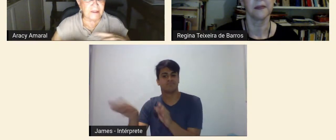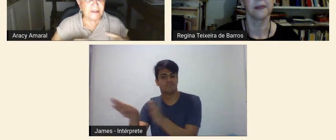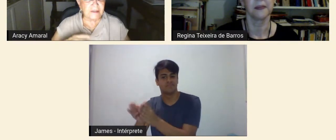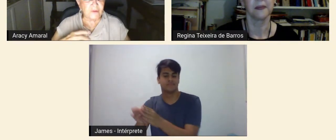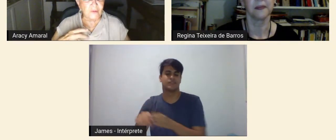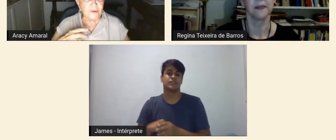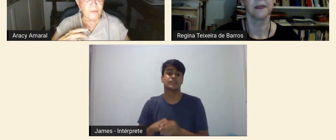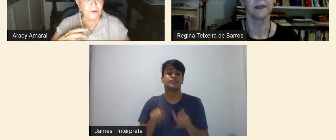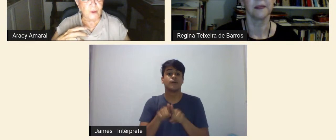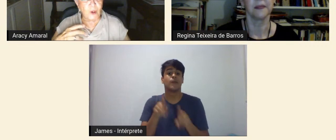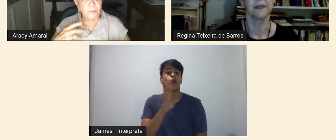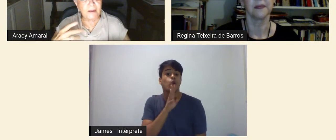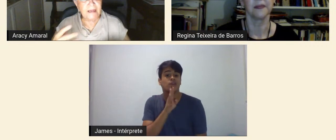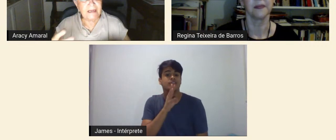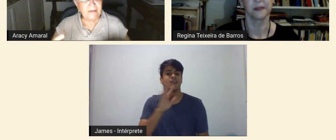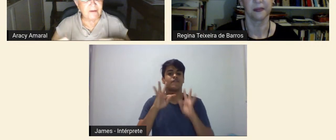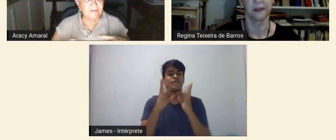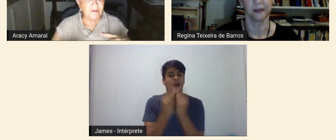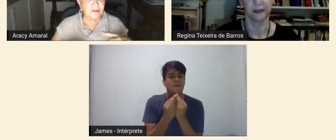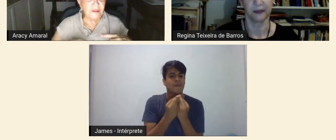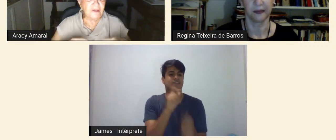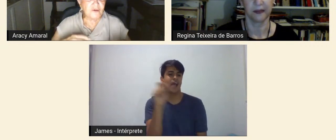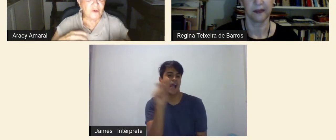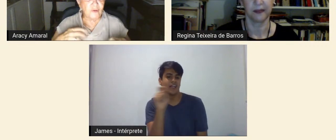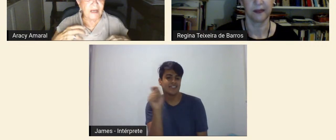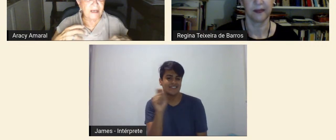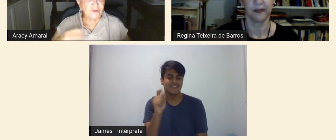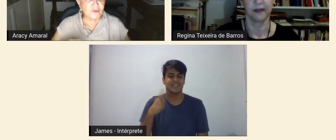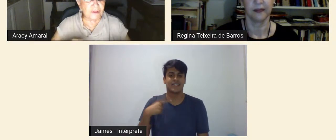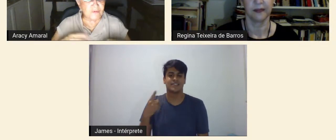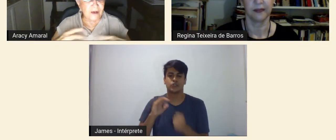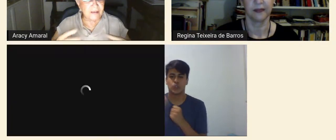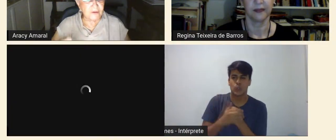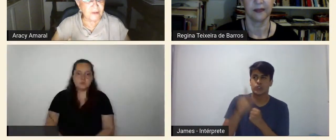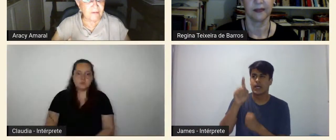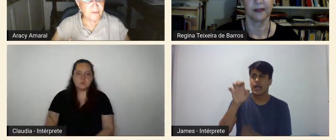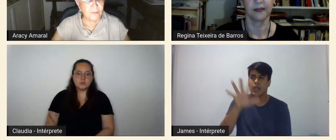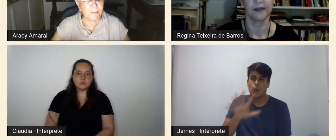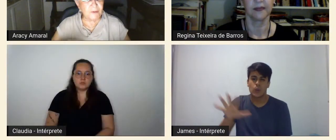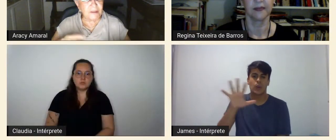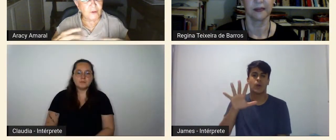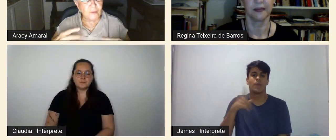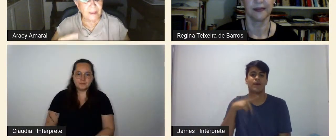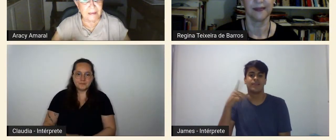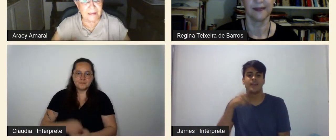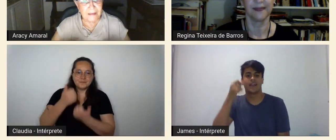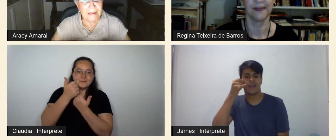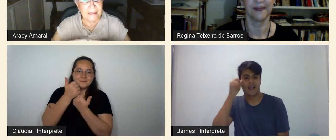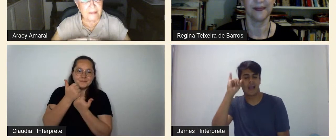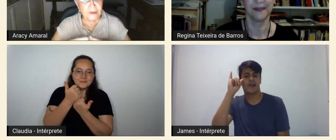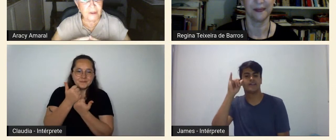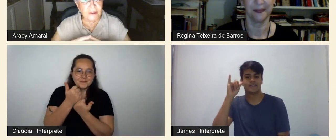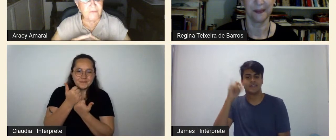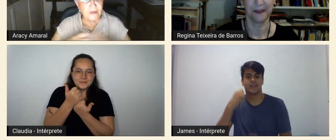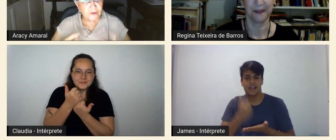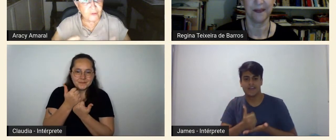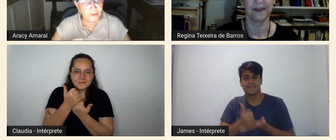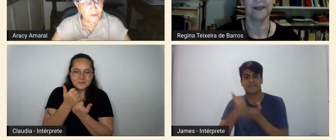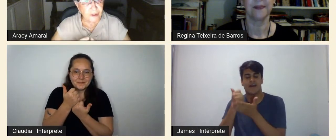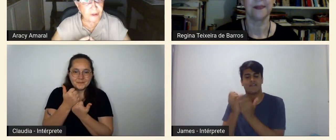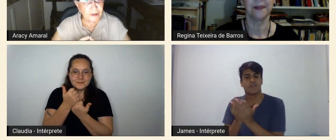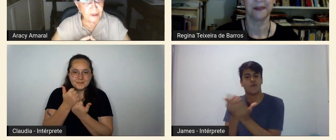argentinas quando iam para a Europa levavam seu lugar suas vacas no navio para poderem tomar leite